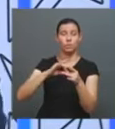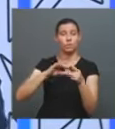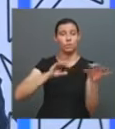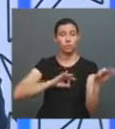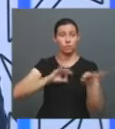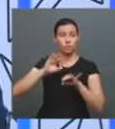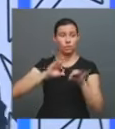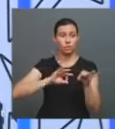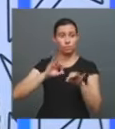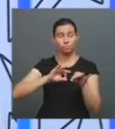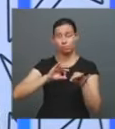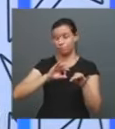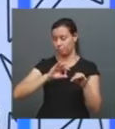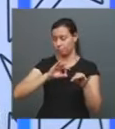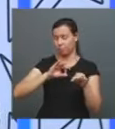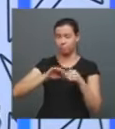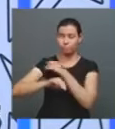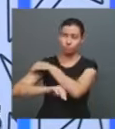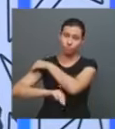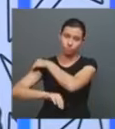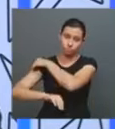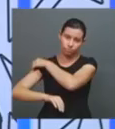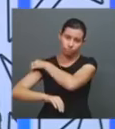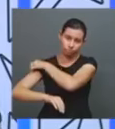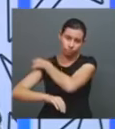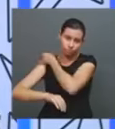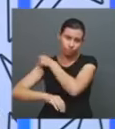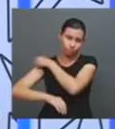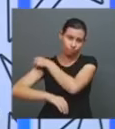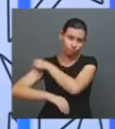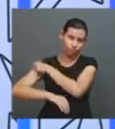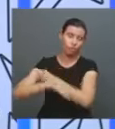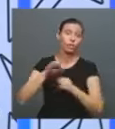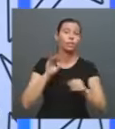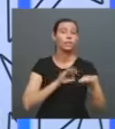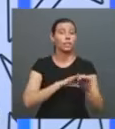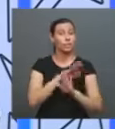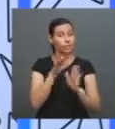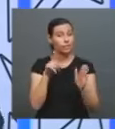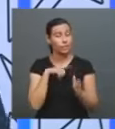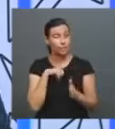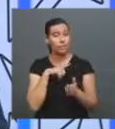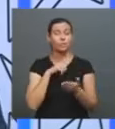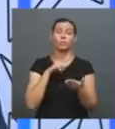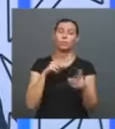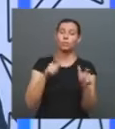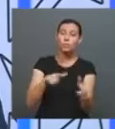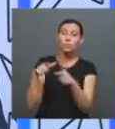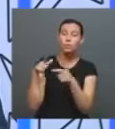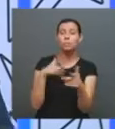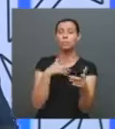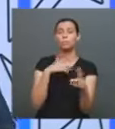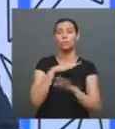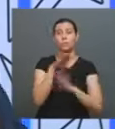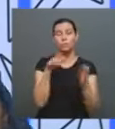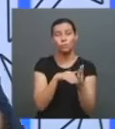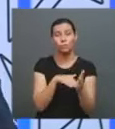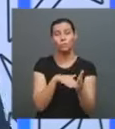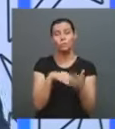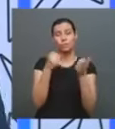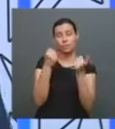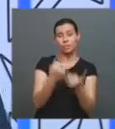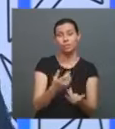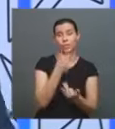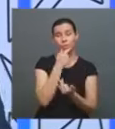cultural e de consumo de produção editorial. Eu acho que há espaço para todo mundo nessa briga. Não é mais igual falava o Humberto Eco, que é o fim das